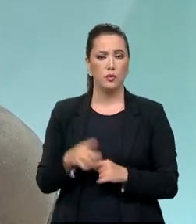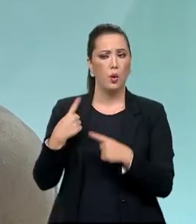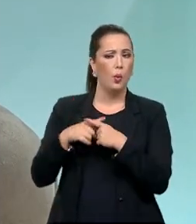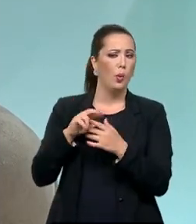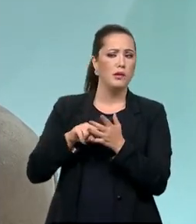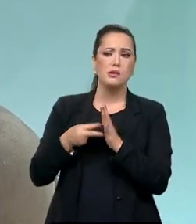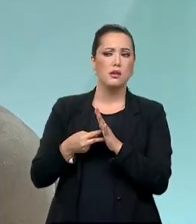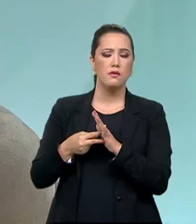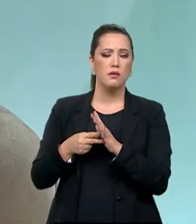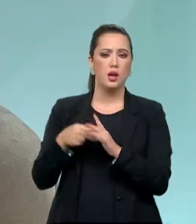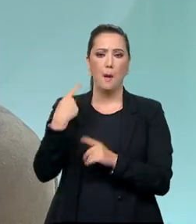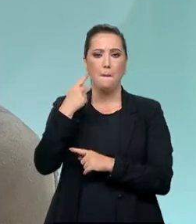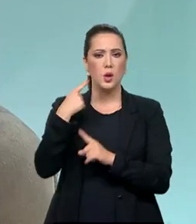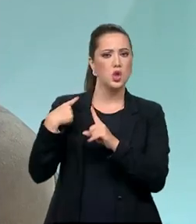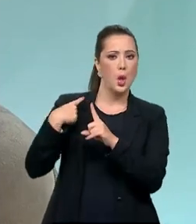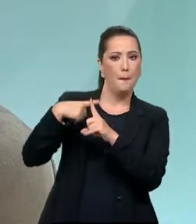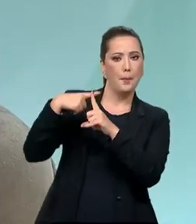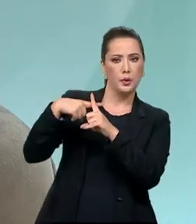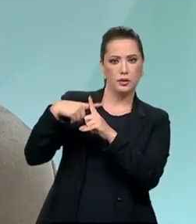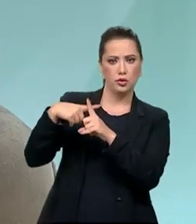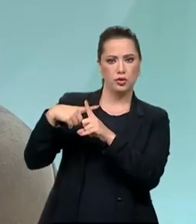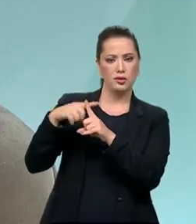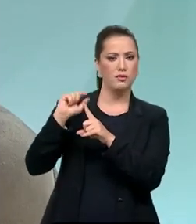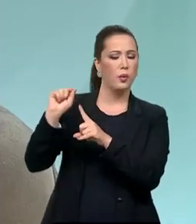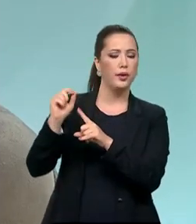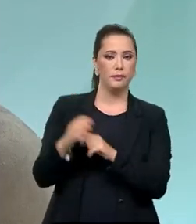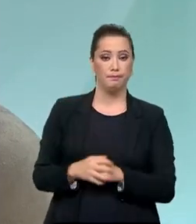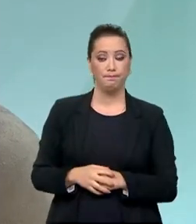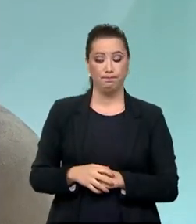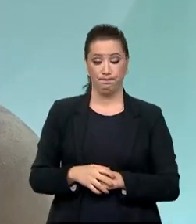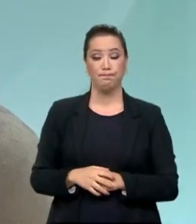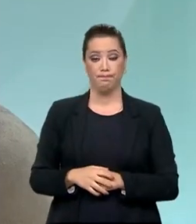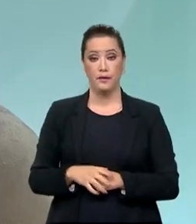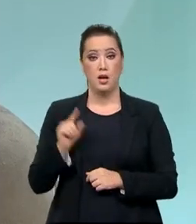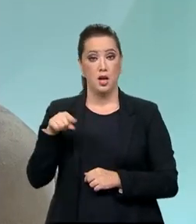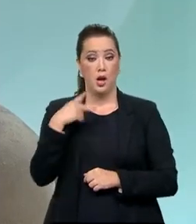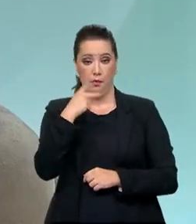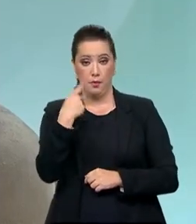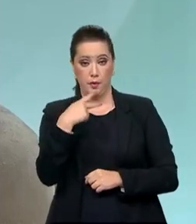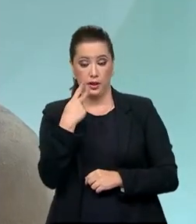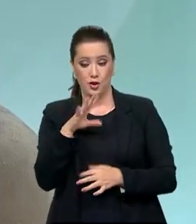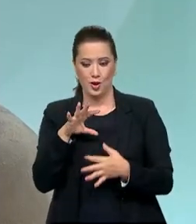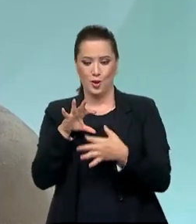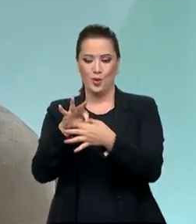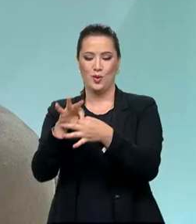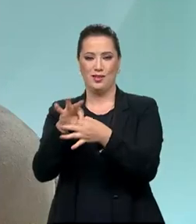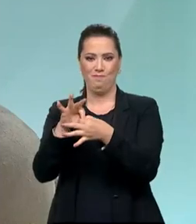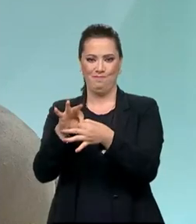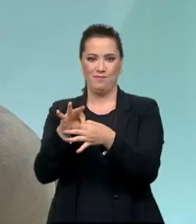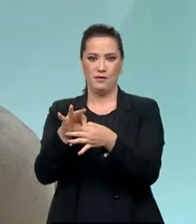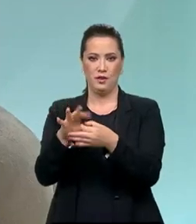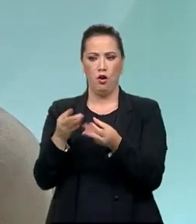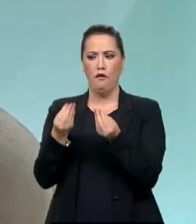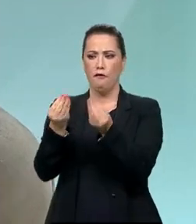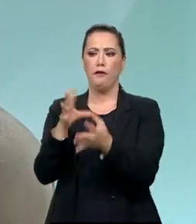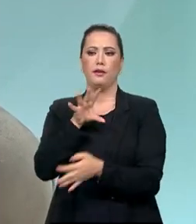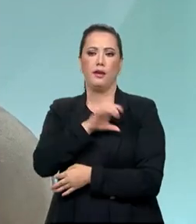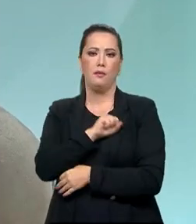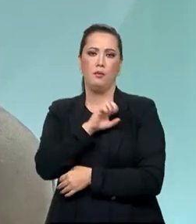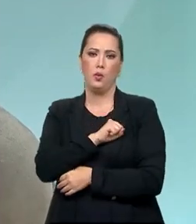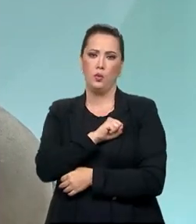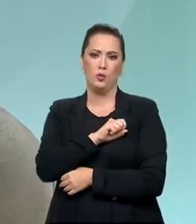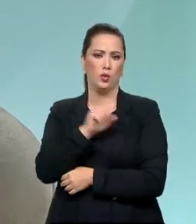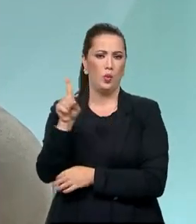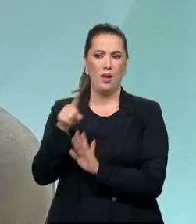positiva? Porque é uma política que fortalece os vínculos, fortalece o amor, e não é uma política pública